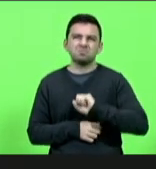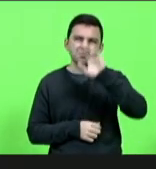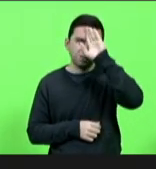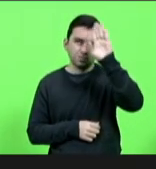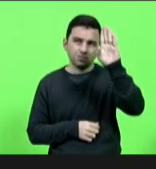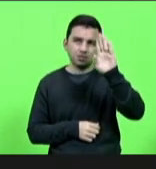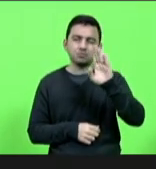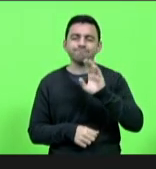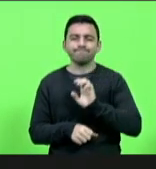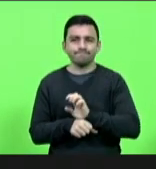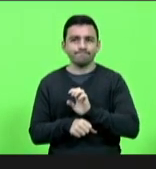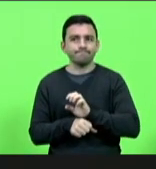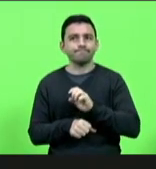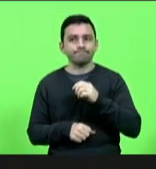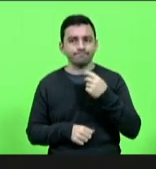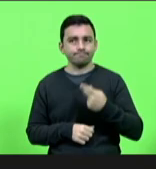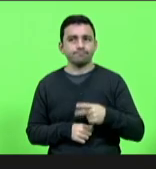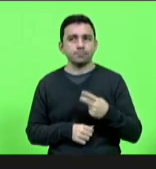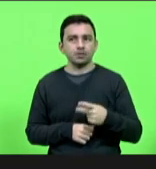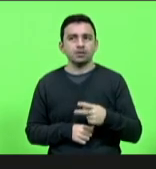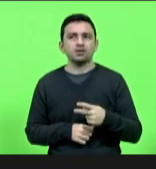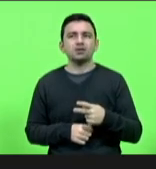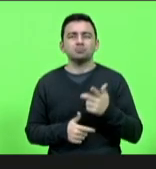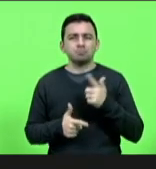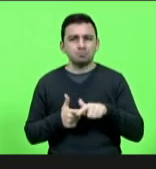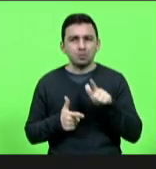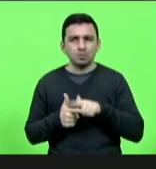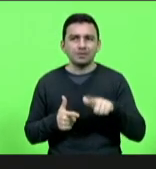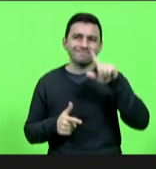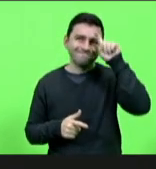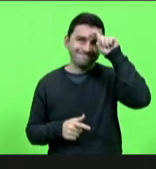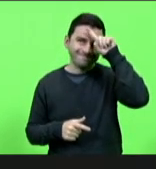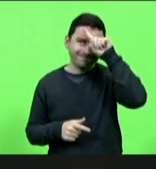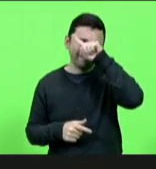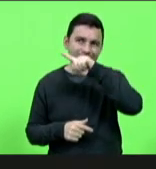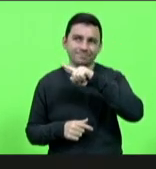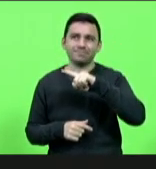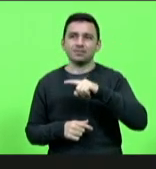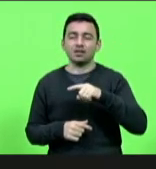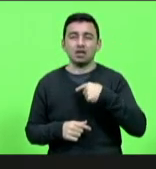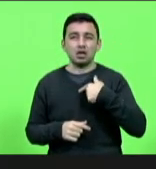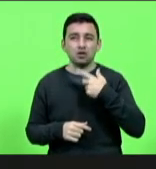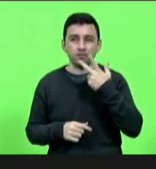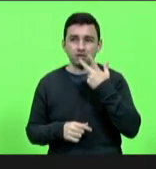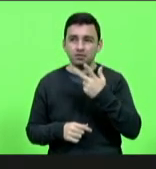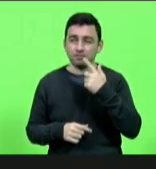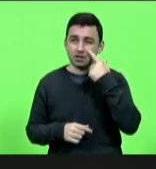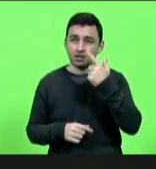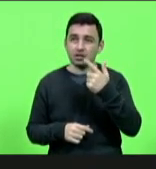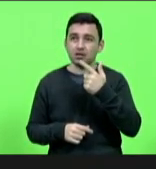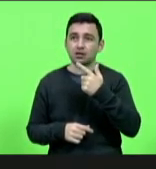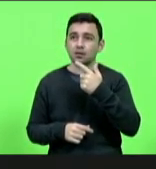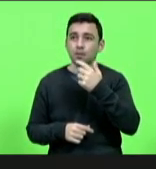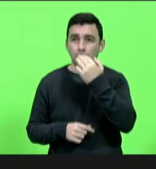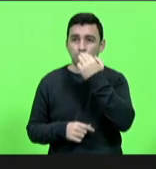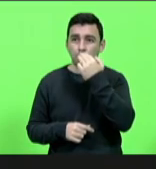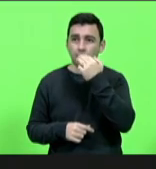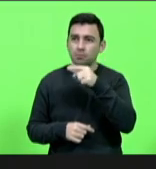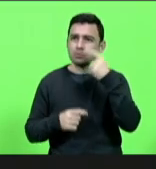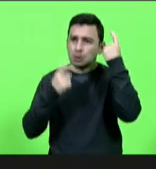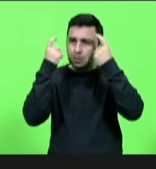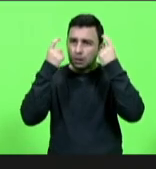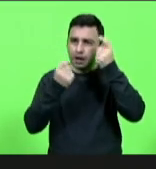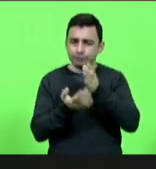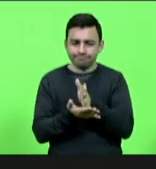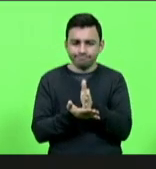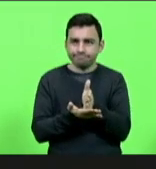estados passam por situação difícil ouviu o pronunciamento do deputado Sopelsa temos essa preocupação sim com as nossas fronteiras